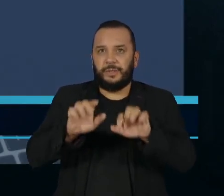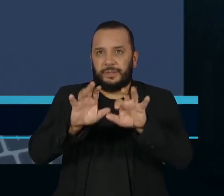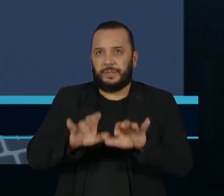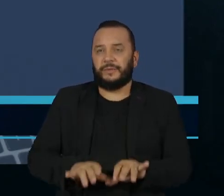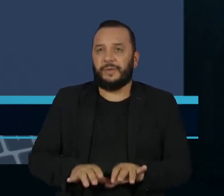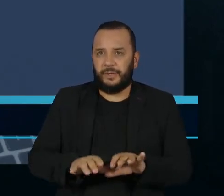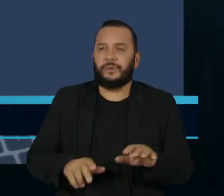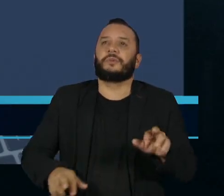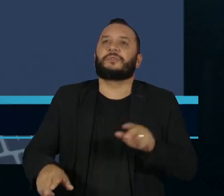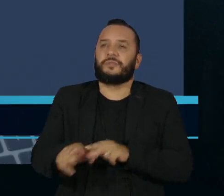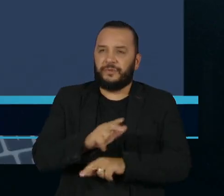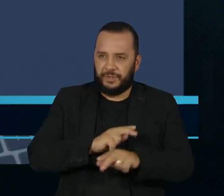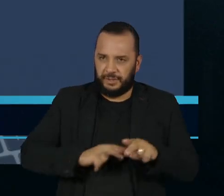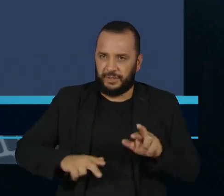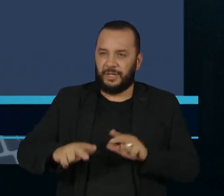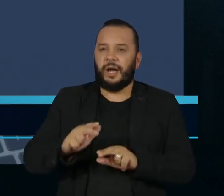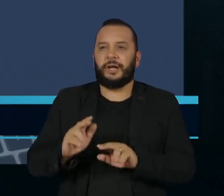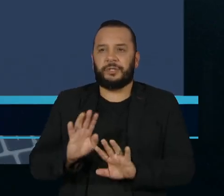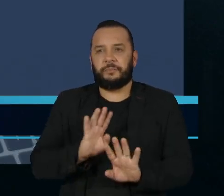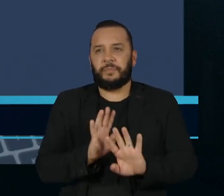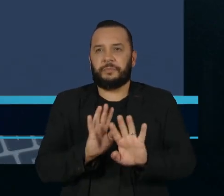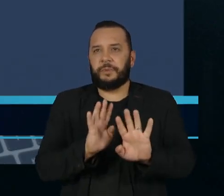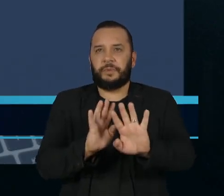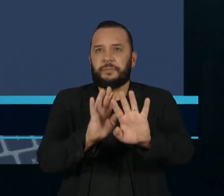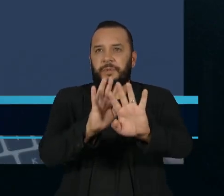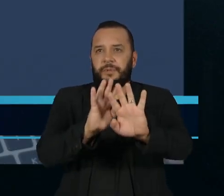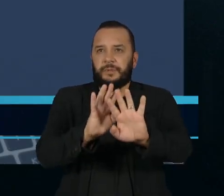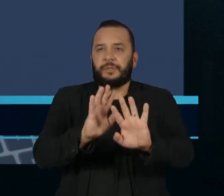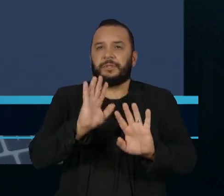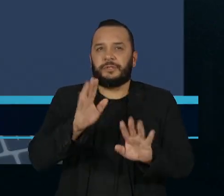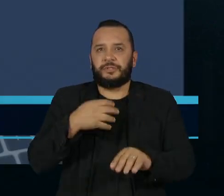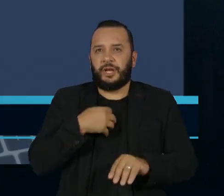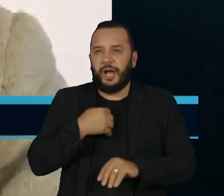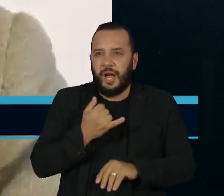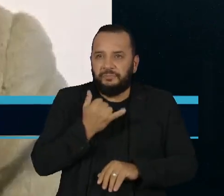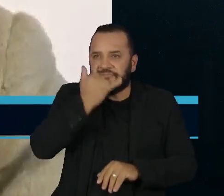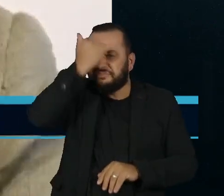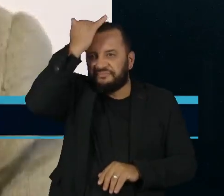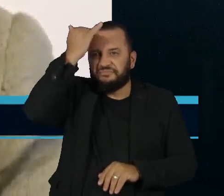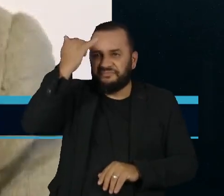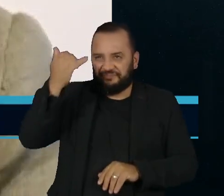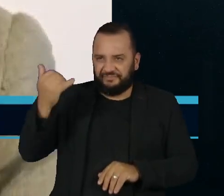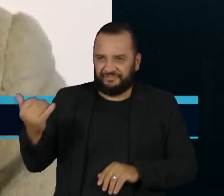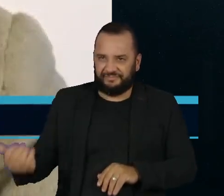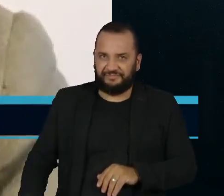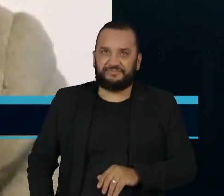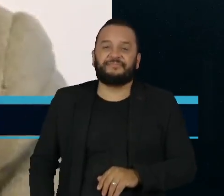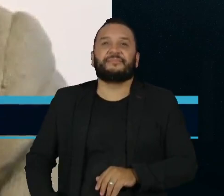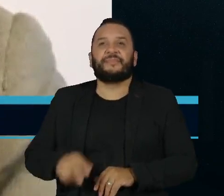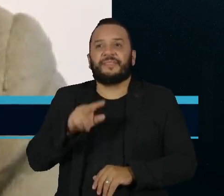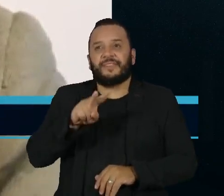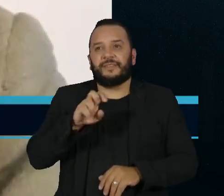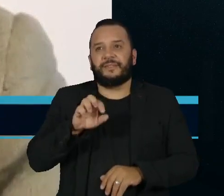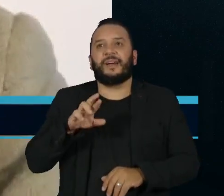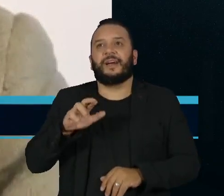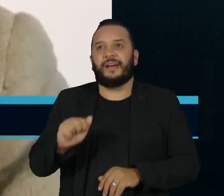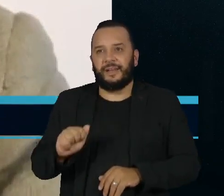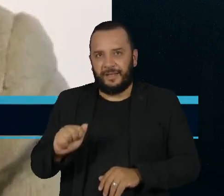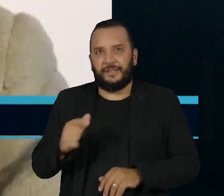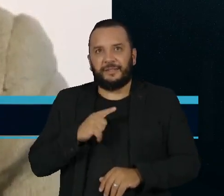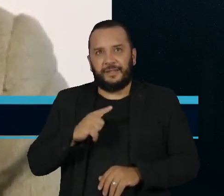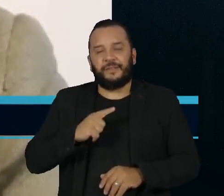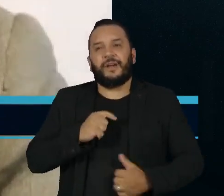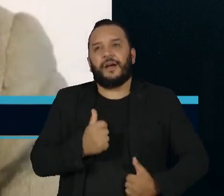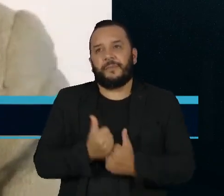A diversidade subiu a rampa, mas deu com a cara na porta. A advogada Vera Lúcia Araújo recebeu apoios para